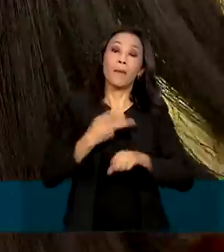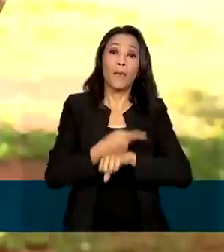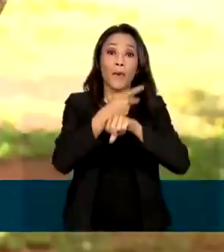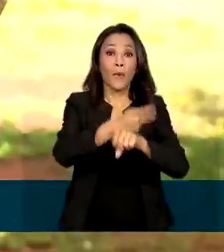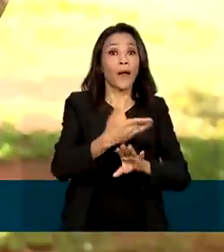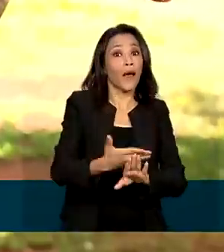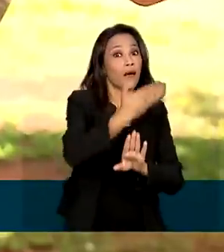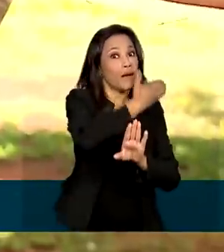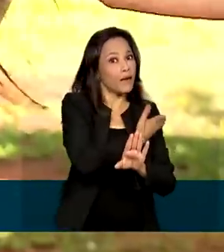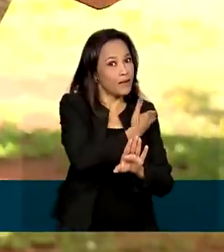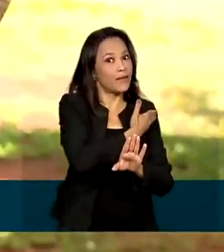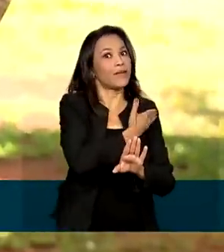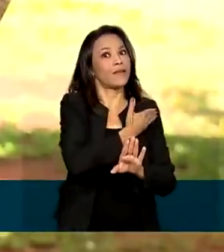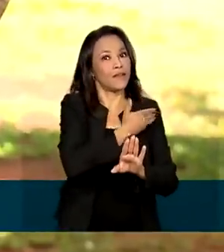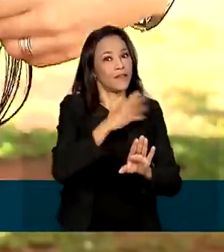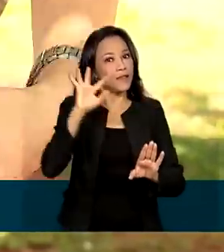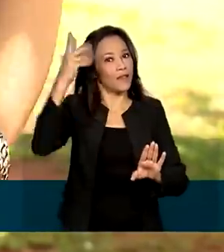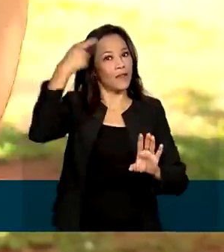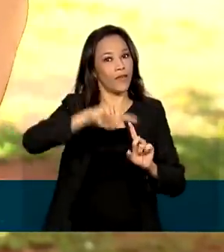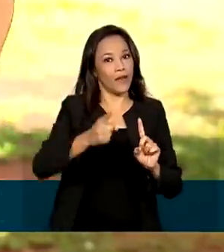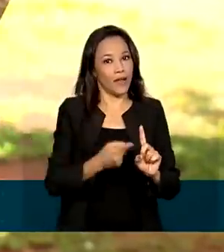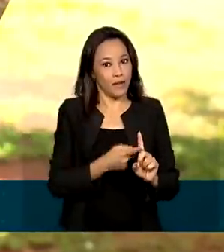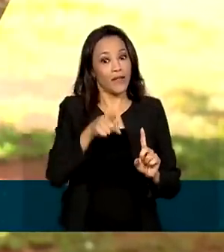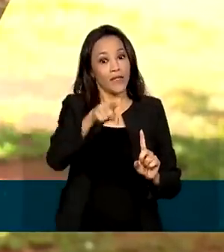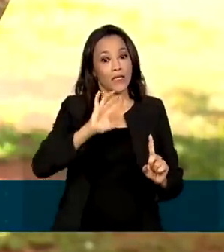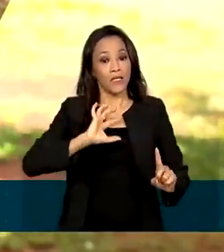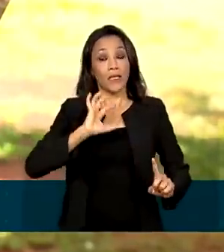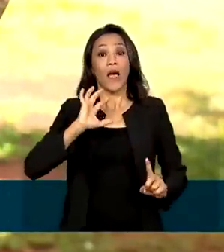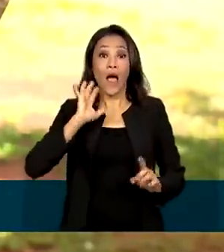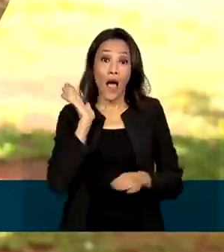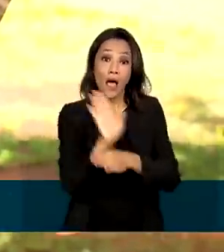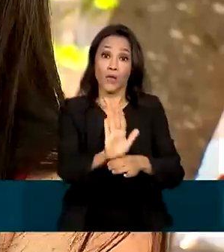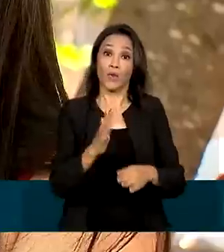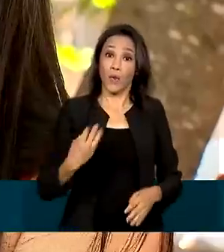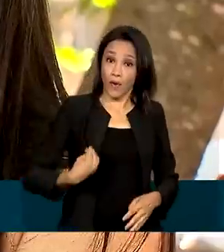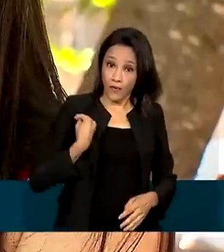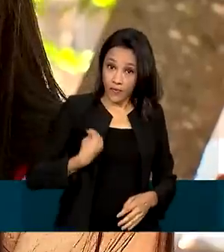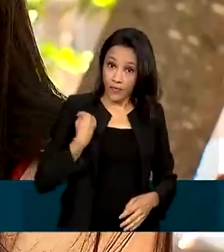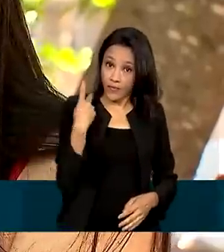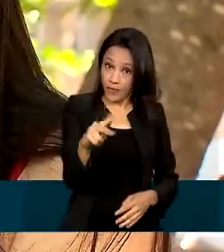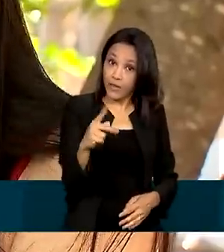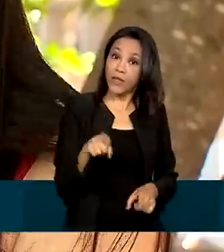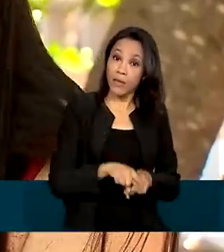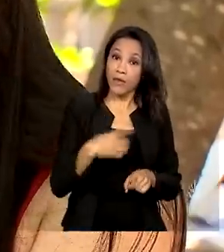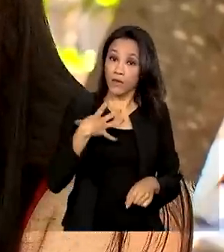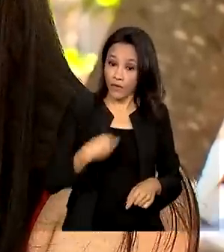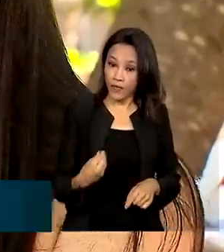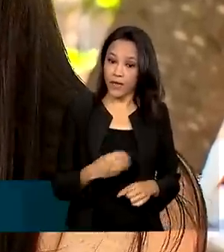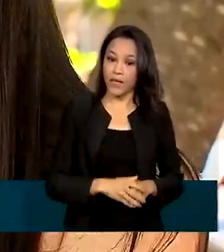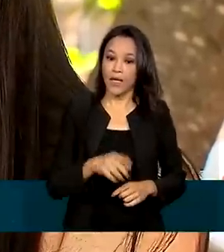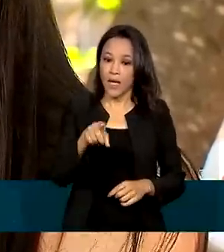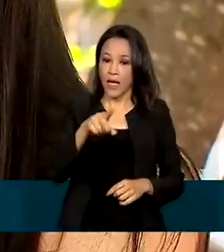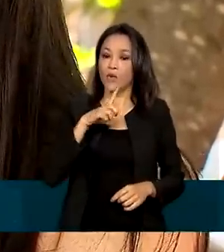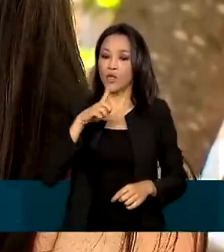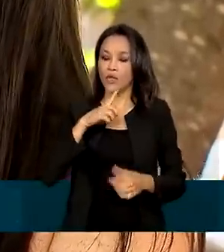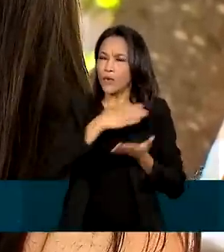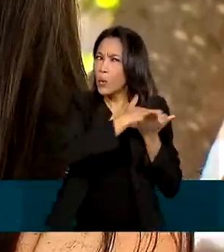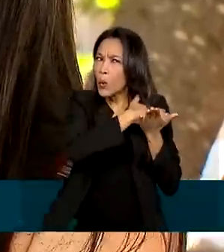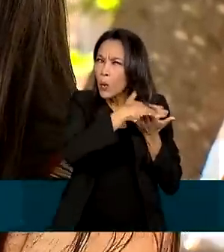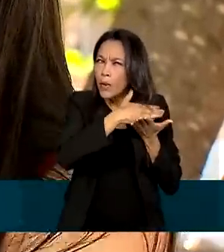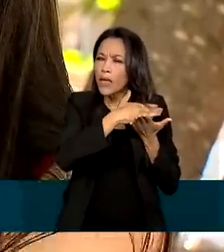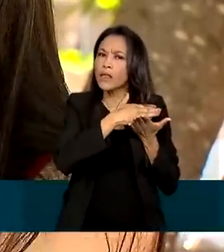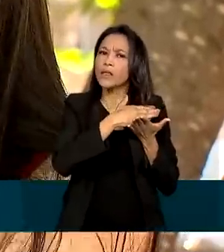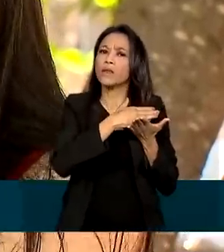-natal na primeira semana salvou a sua vida e da filha. No início eu tive hiperêmese gravítica, eu